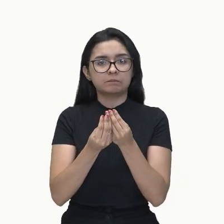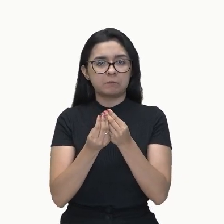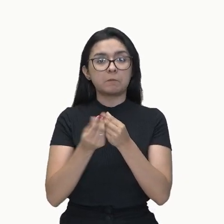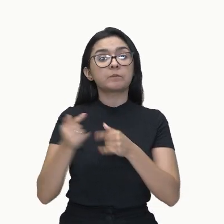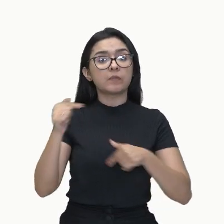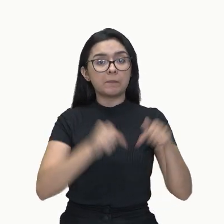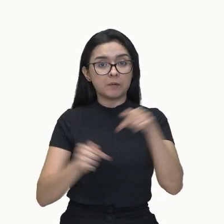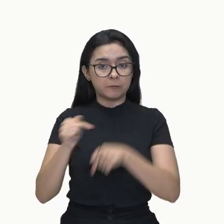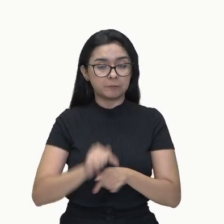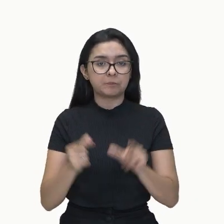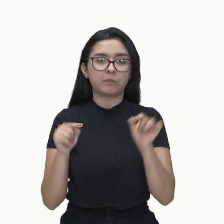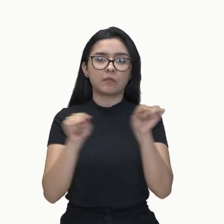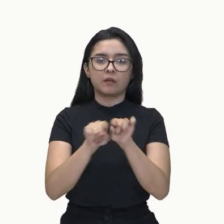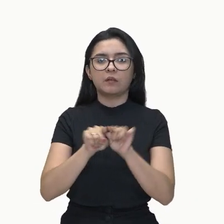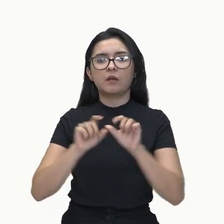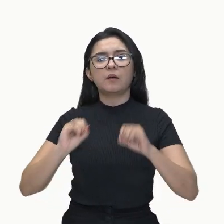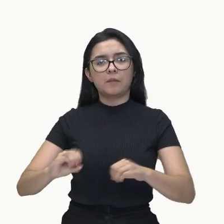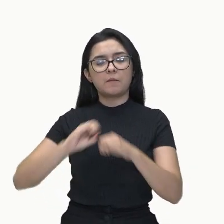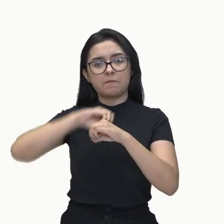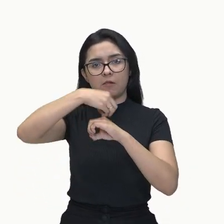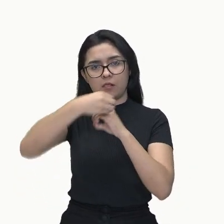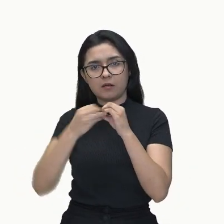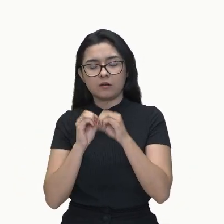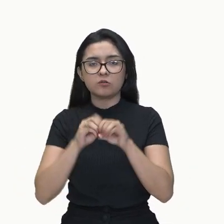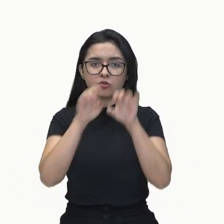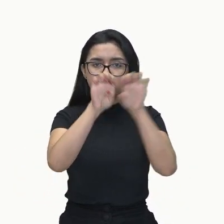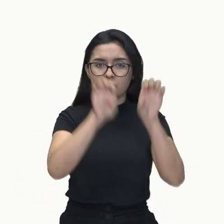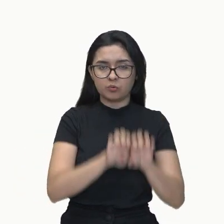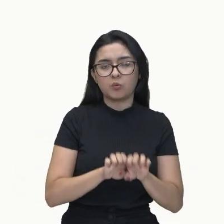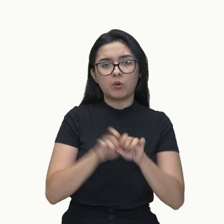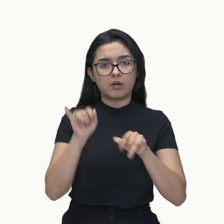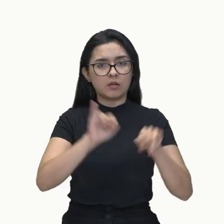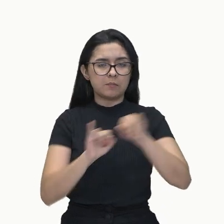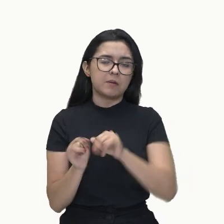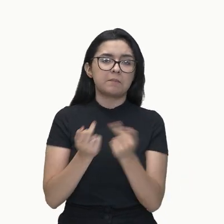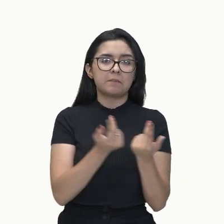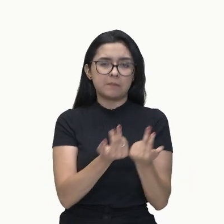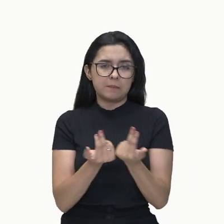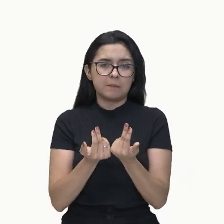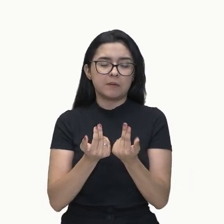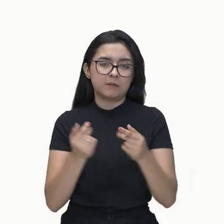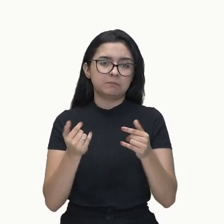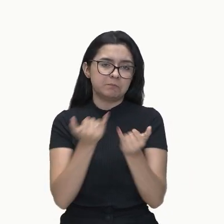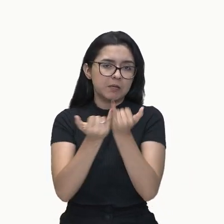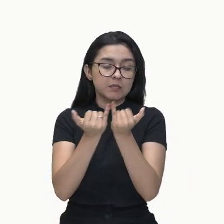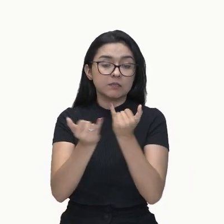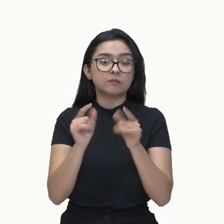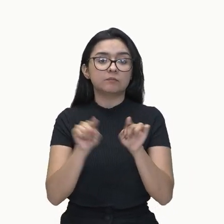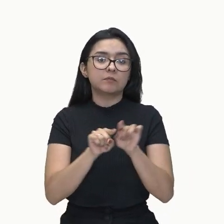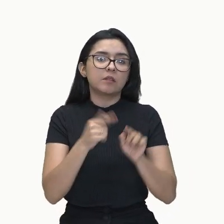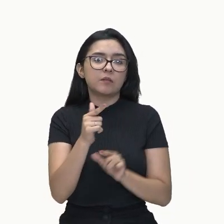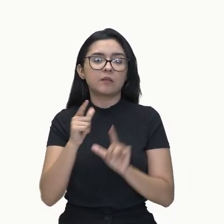Moléculas com estruturas químicas semelhantes, não possuem necessariamente aromas similares.